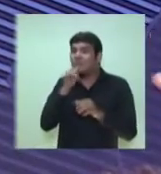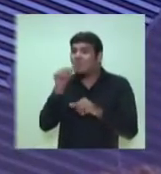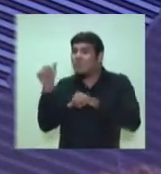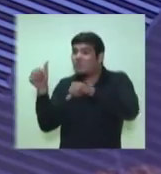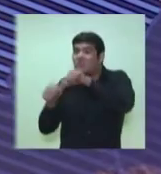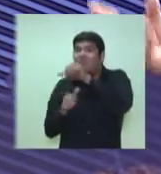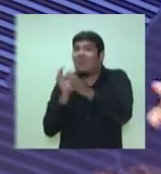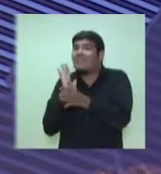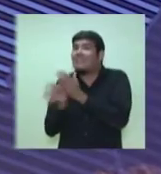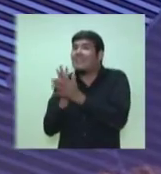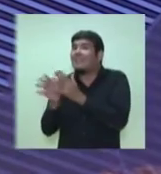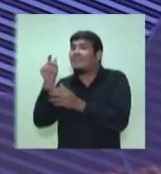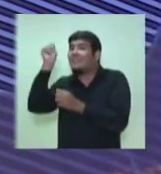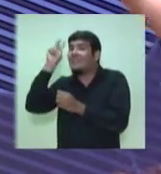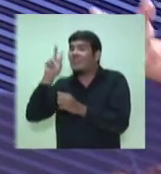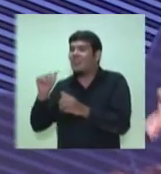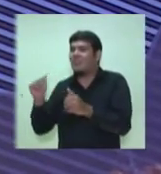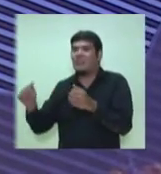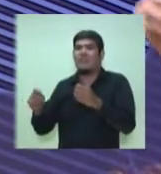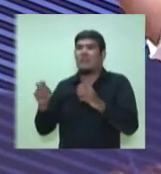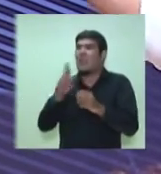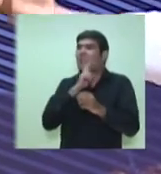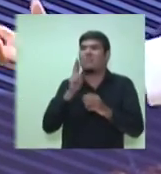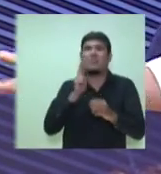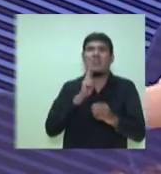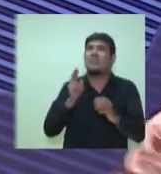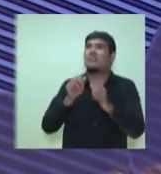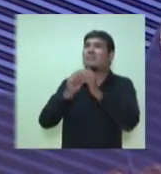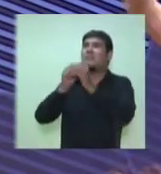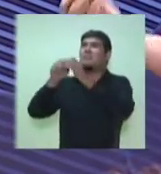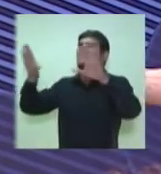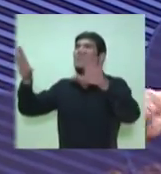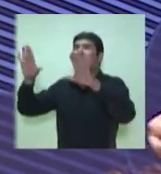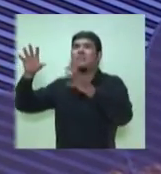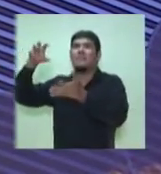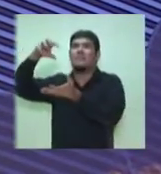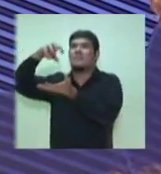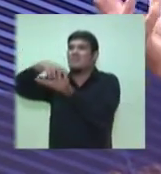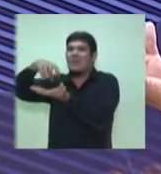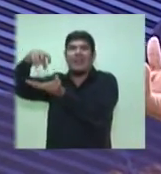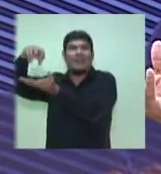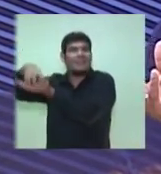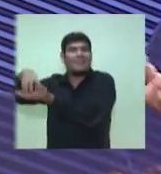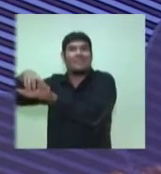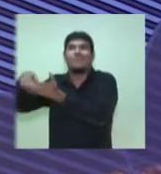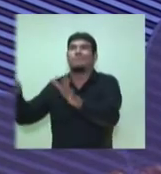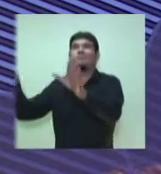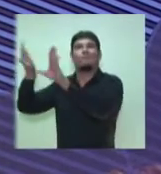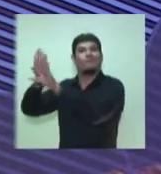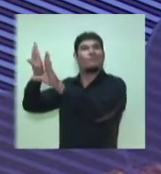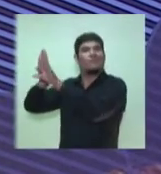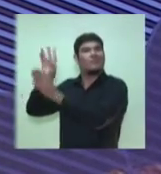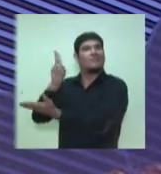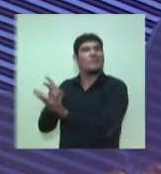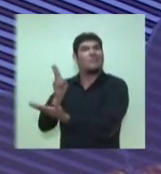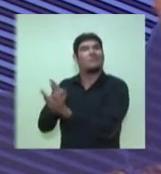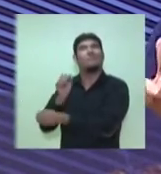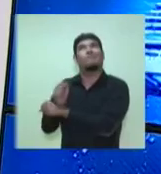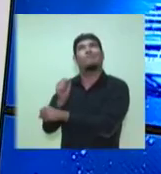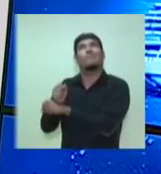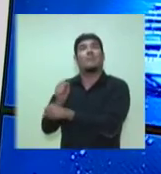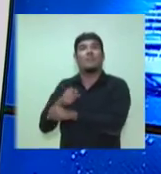verdade, com economia, com restaurantes, com bares, abrindo as praças, que são duas obras que não terminam nunca. Mas nós temos que ter